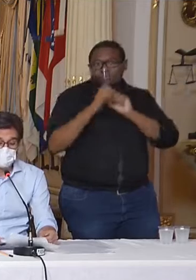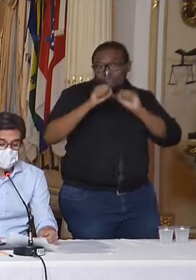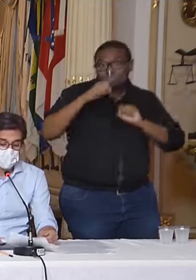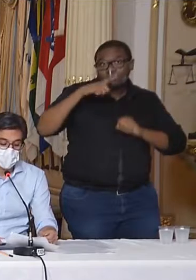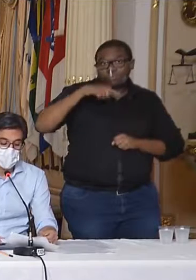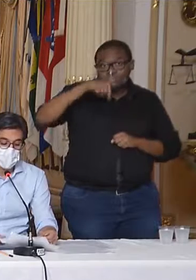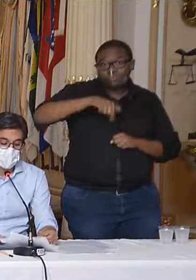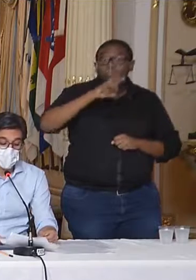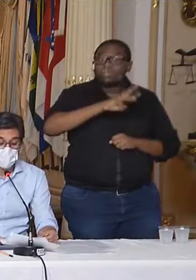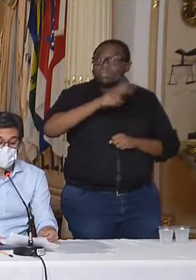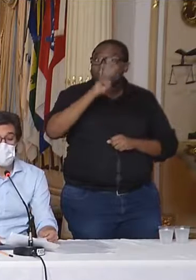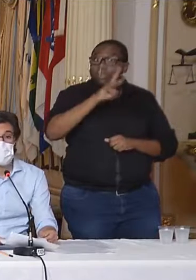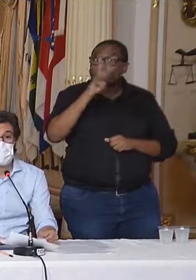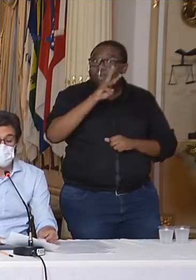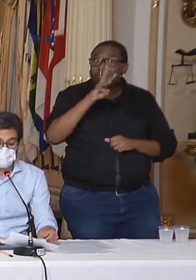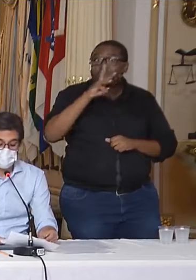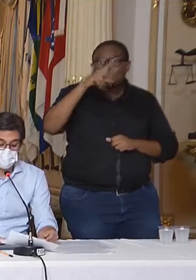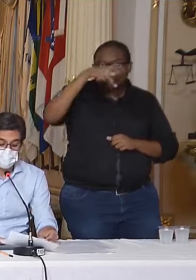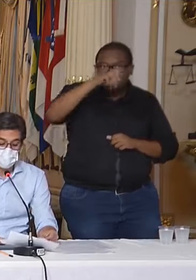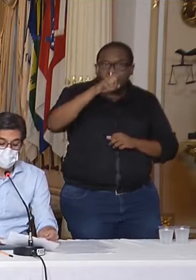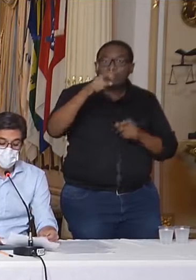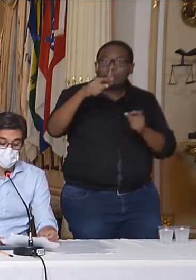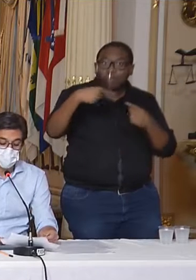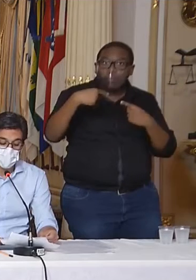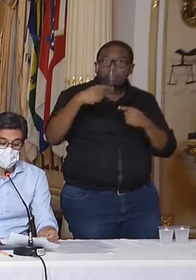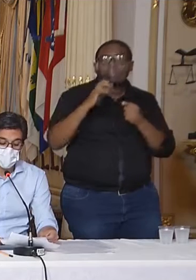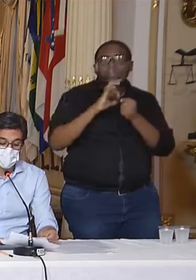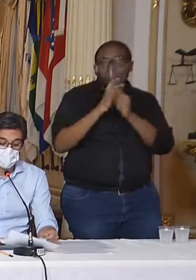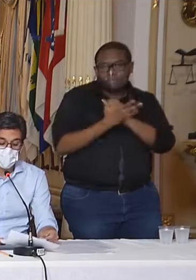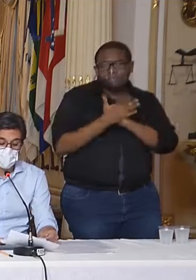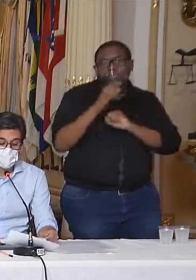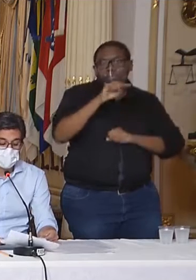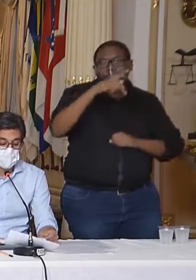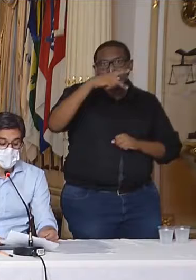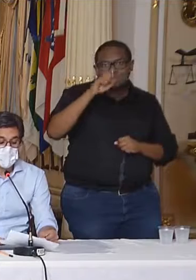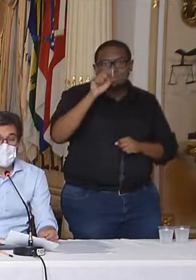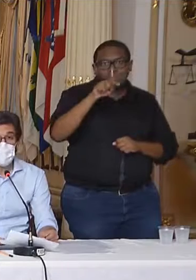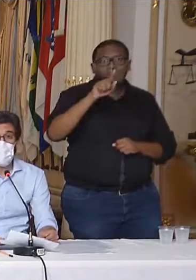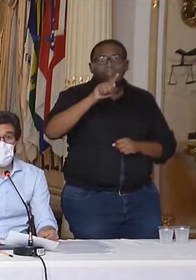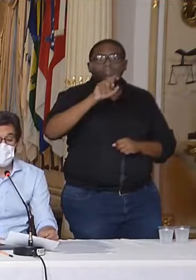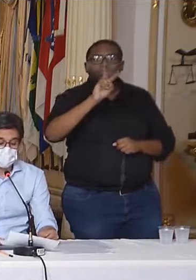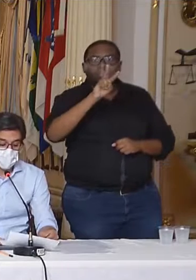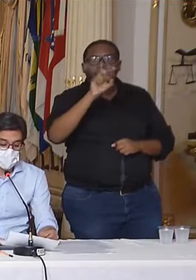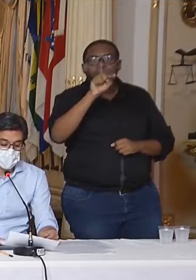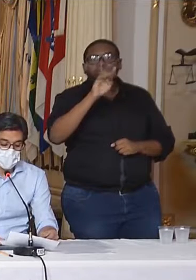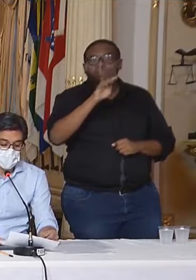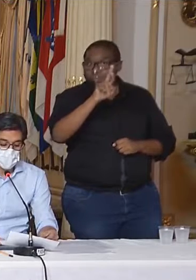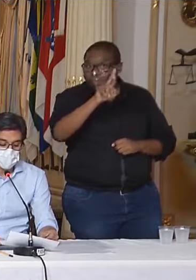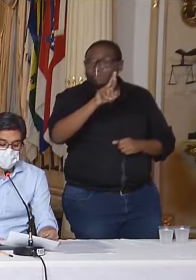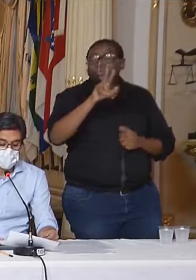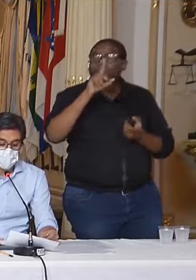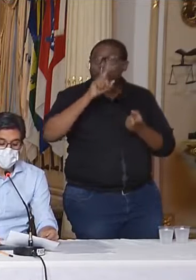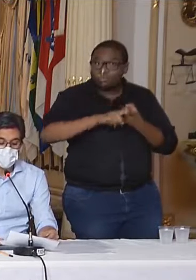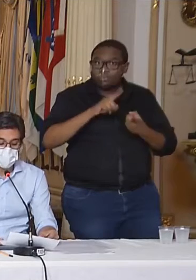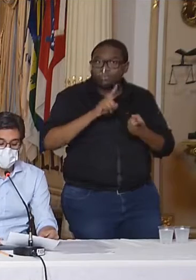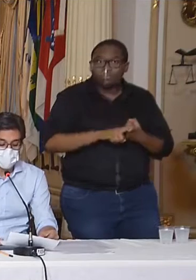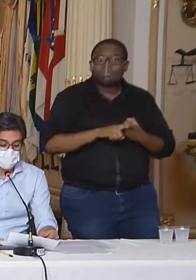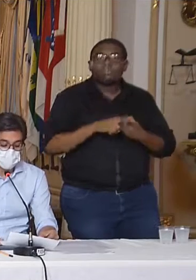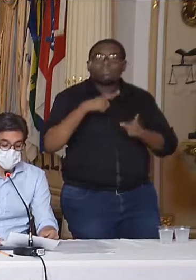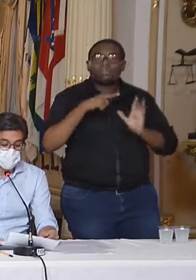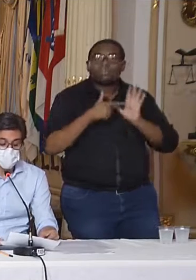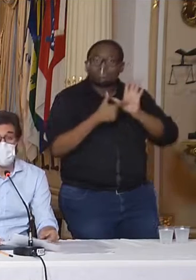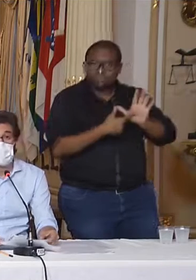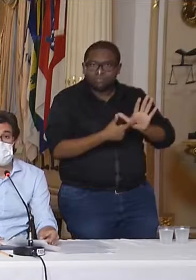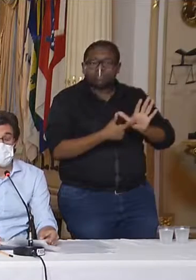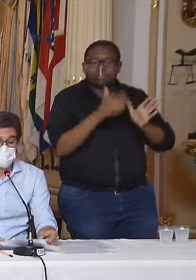no site pecontracoronavirus.pe.gov.br, assim como a atualização da apresentação